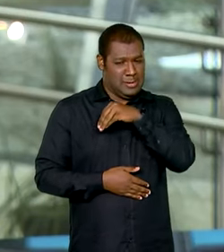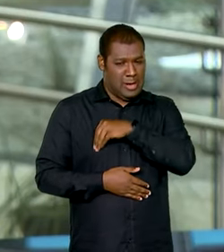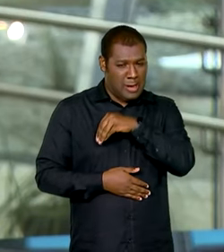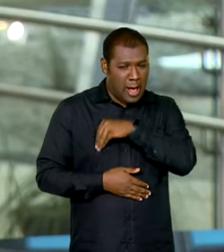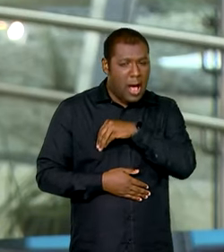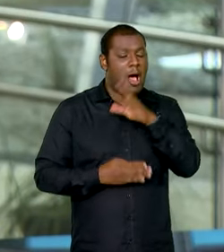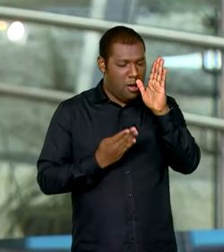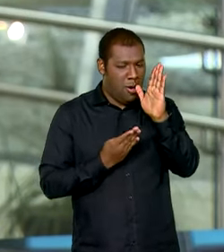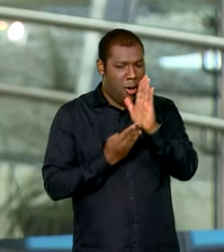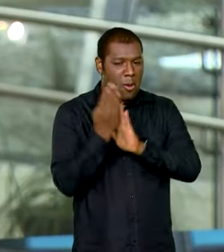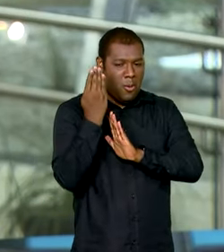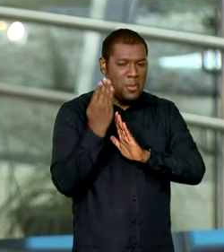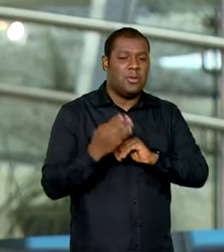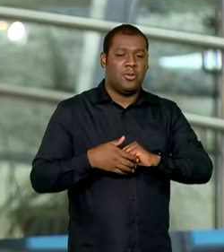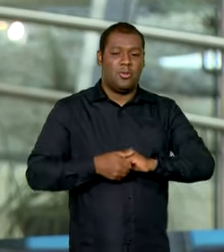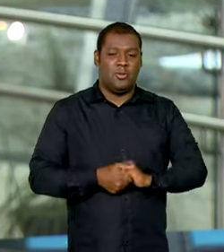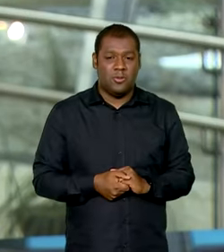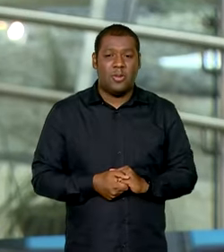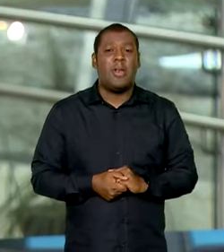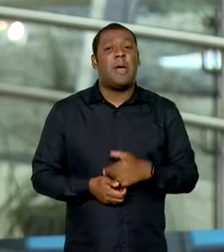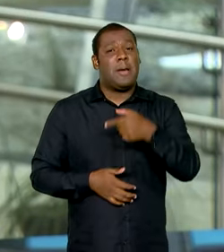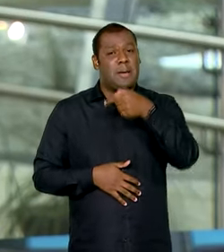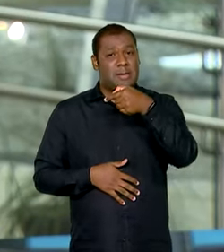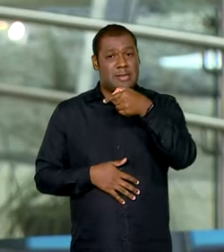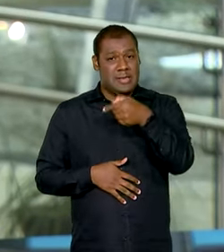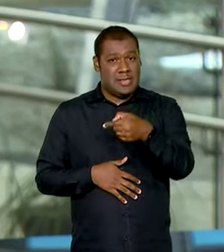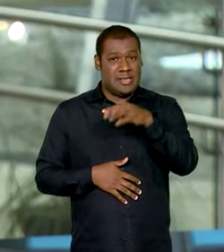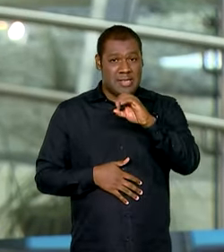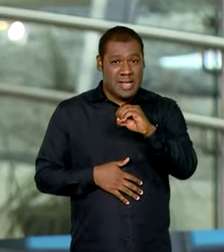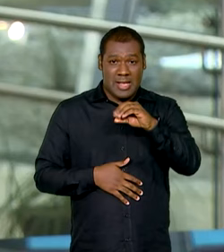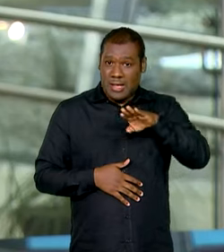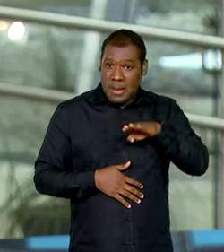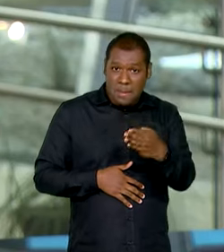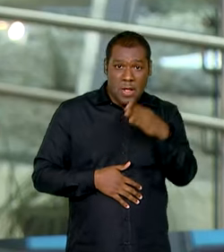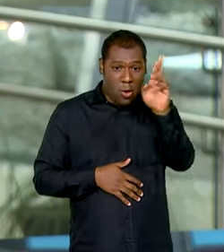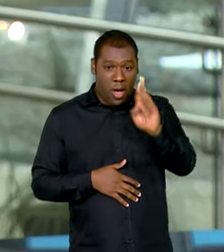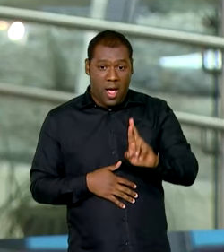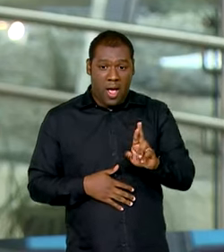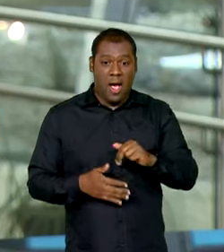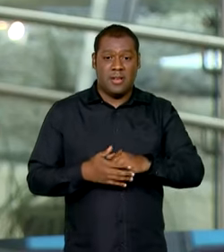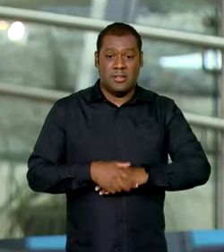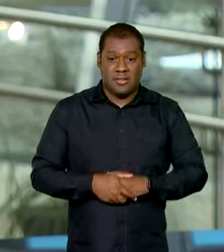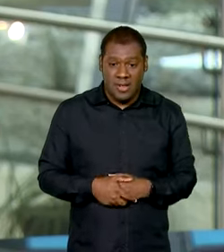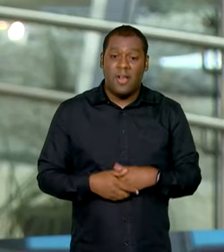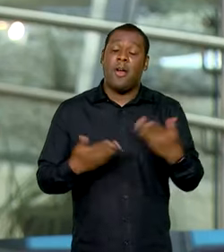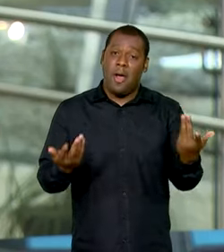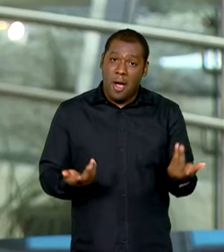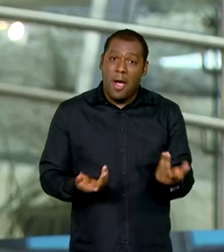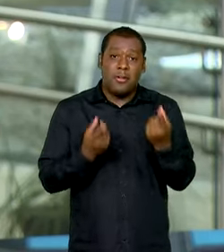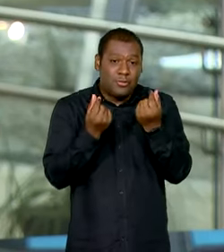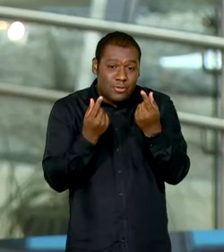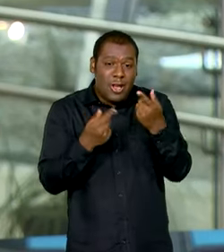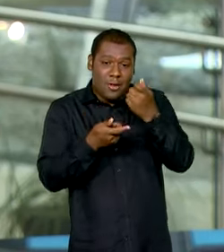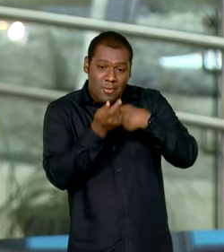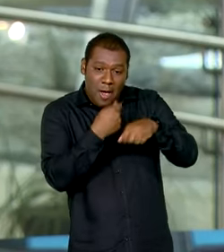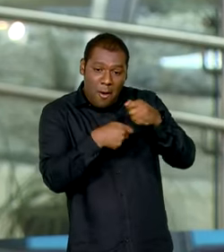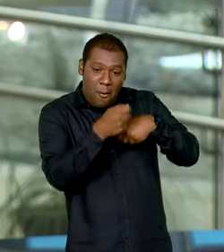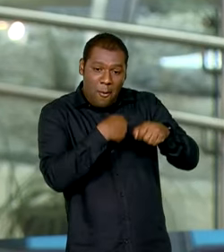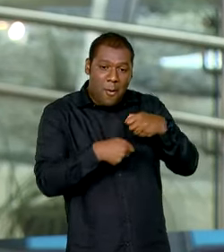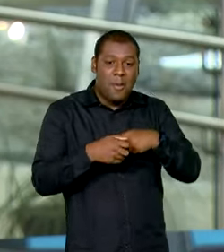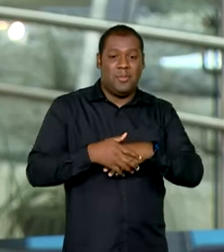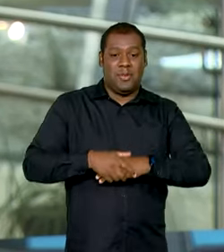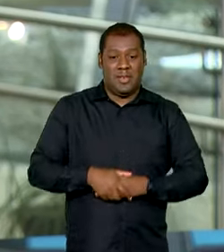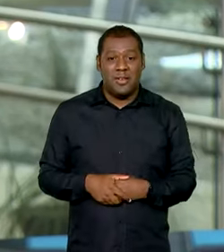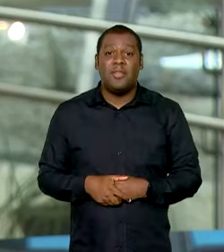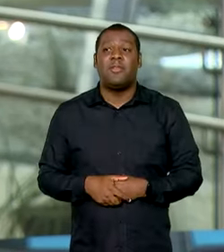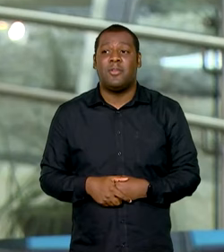reajuste de salário mínimo de quase 70 bilhões de reais. É esse dinheiro que passa então a circular na economia. Claro, dinheiro que